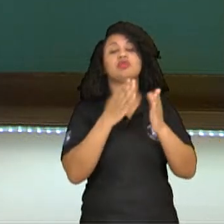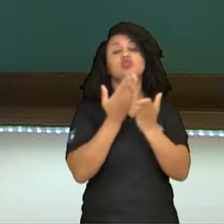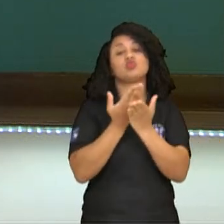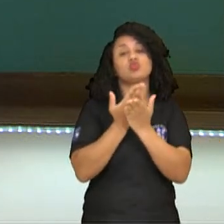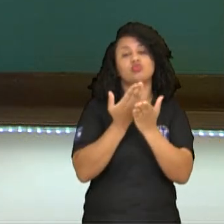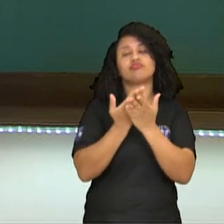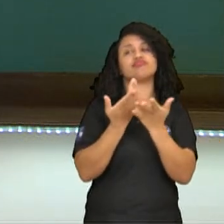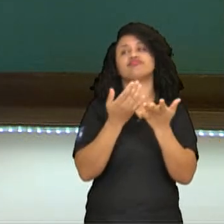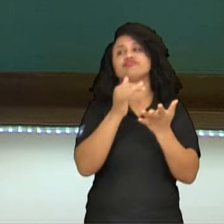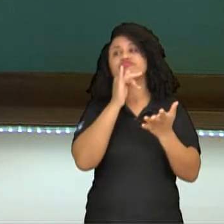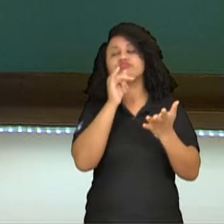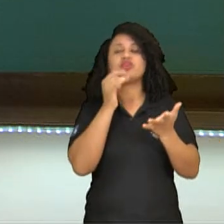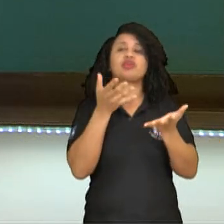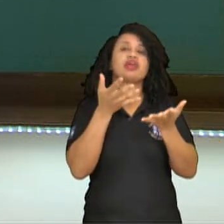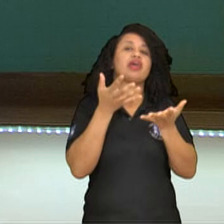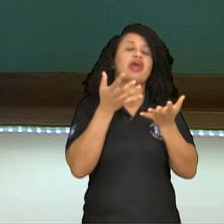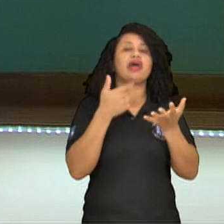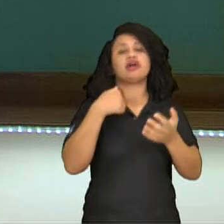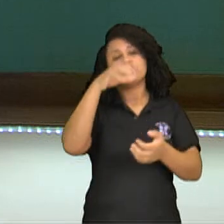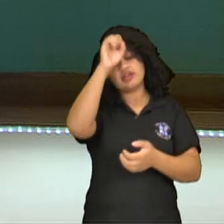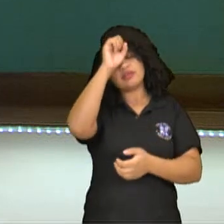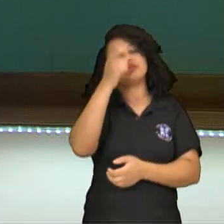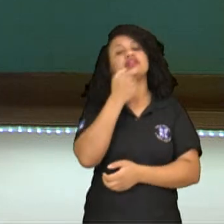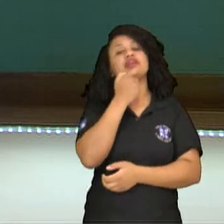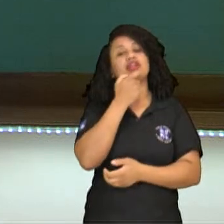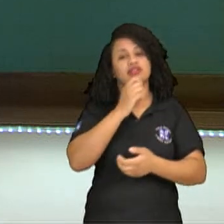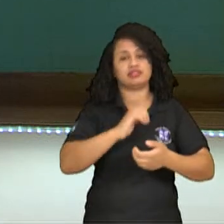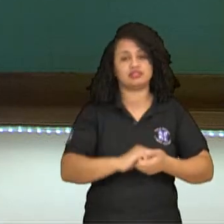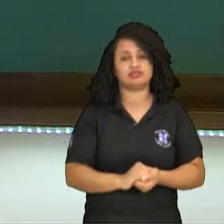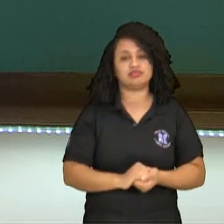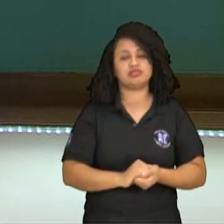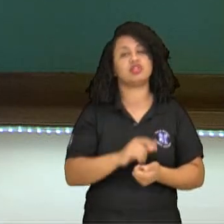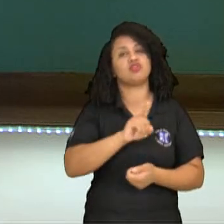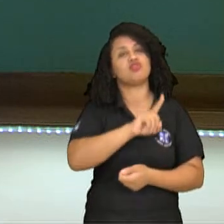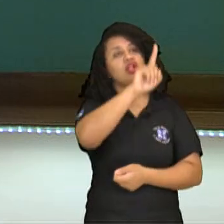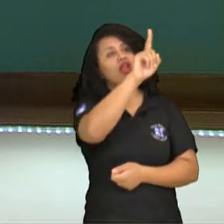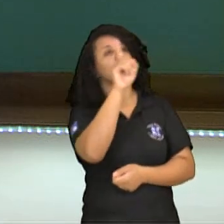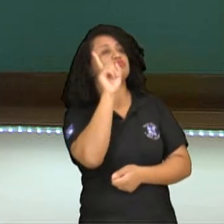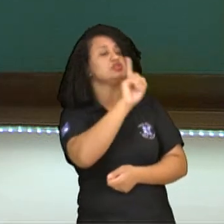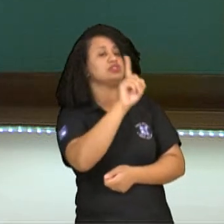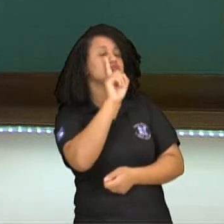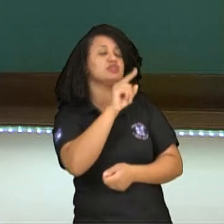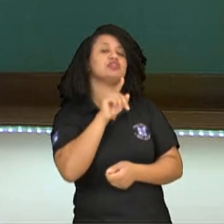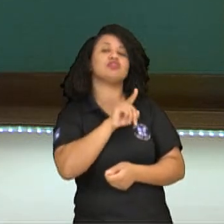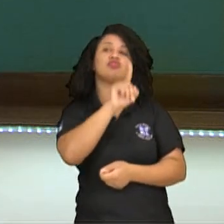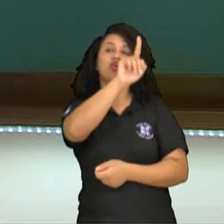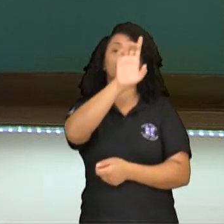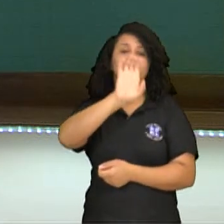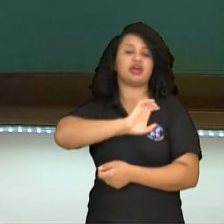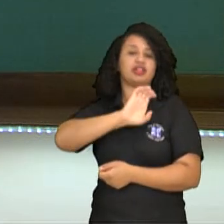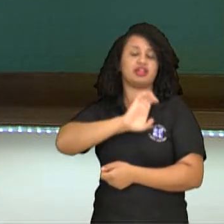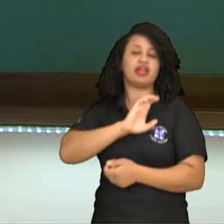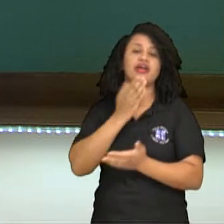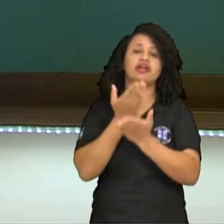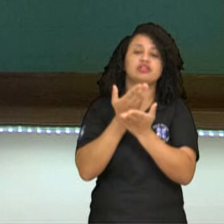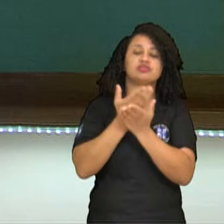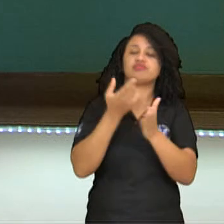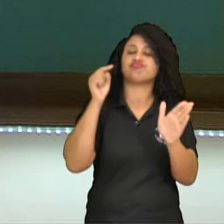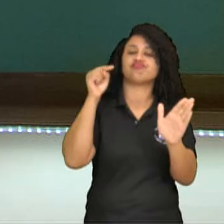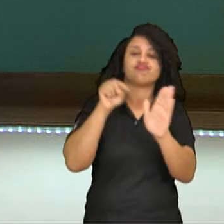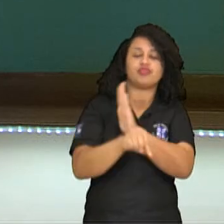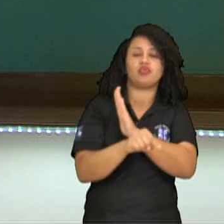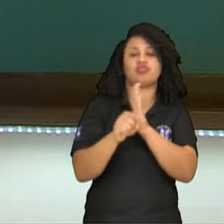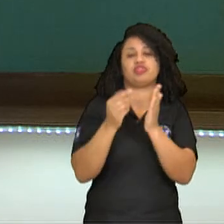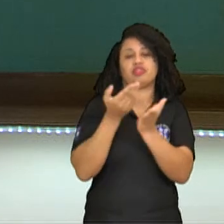Ah, eu quero estudar, quero aprender inglês. Quero ir lá para os Estados Unidos, quero ir para o Canadá, quero estudar mais